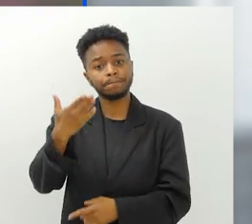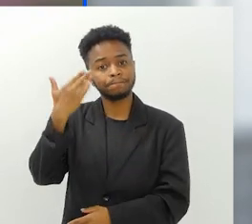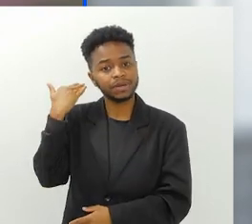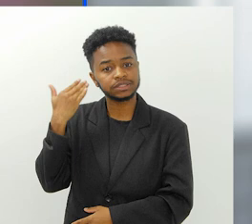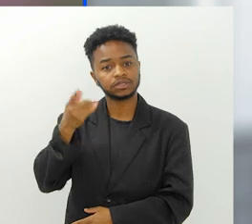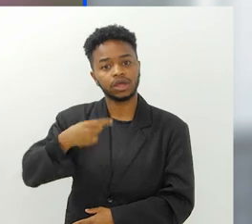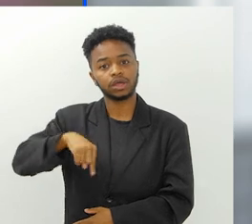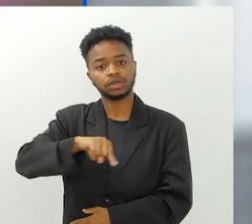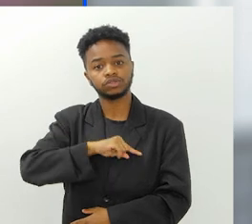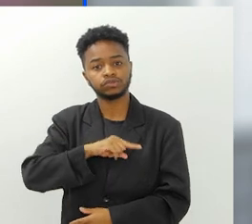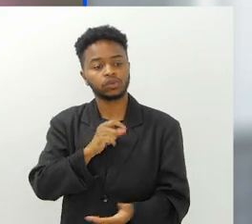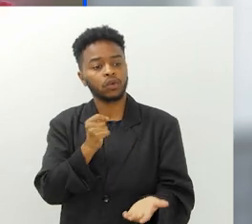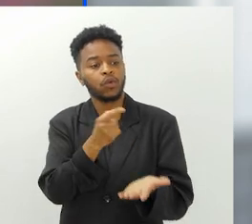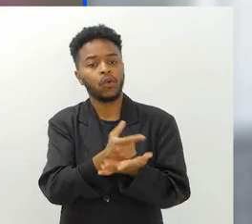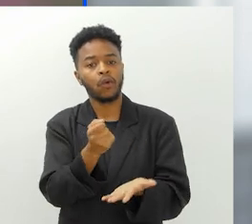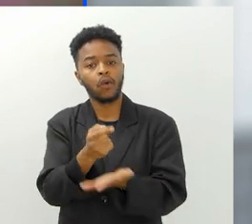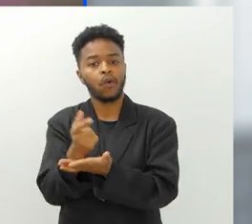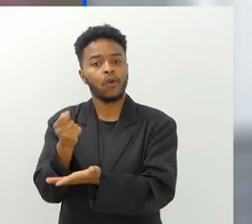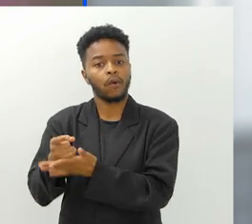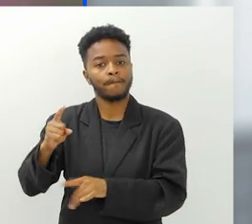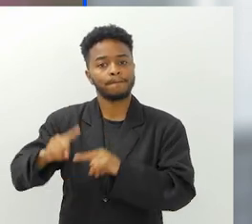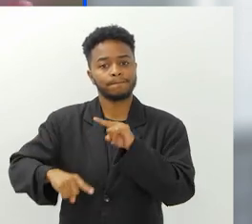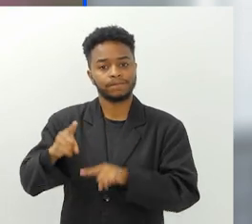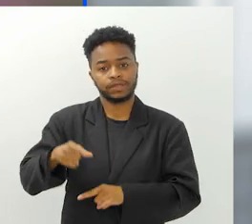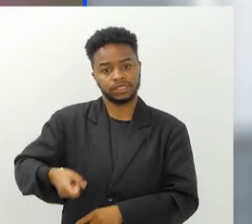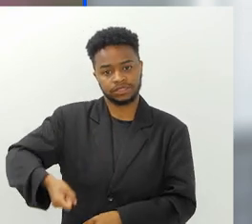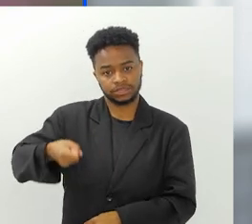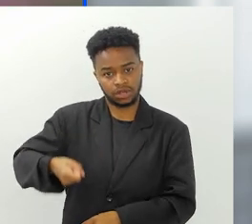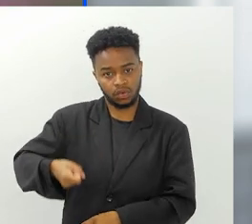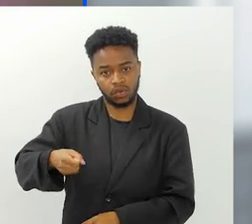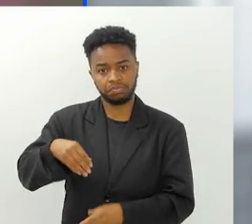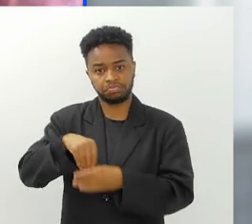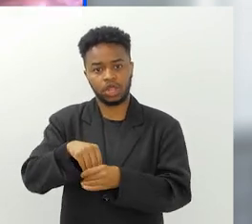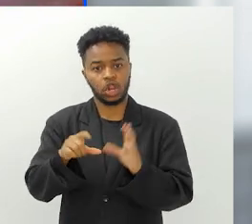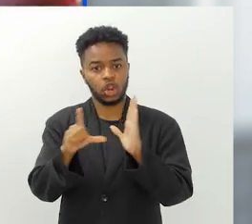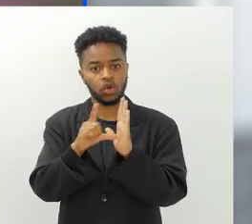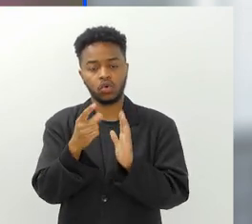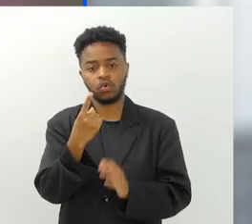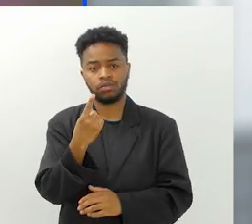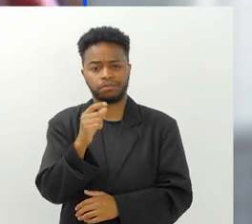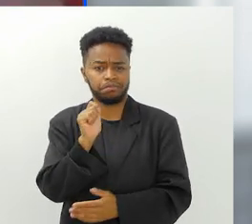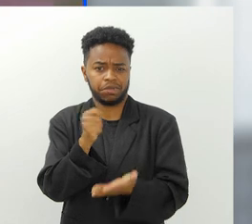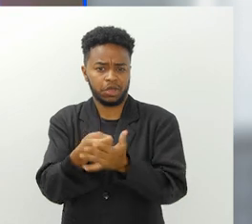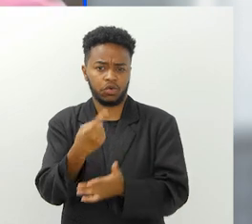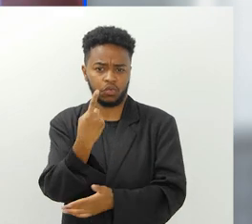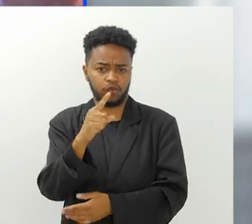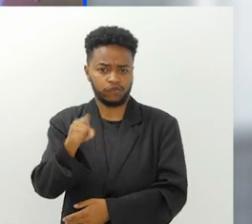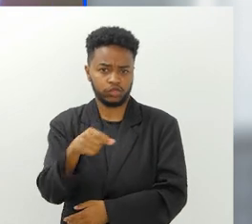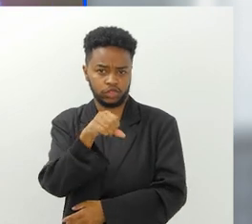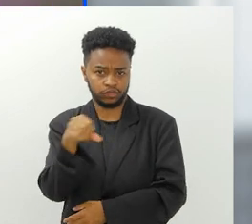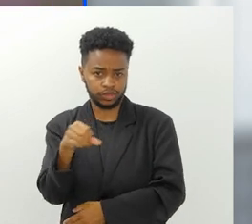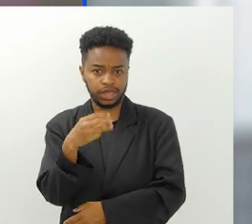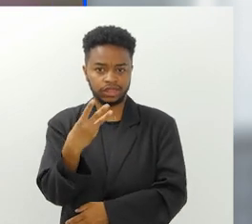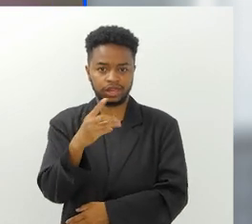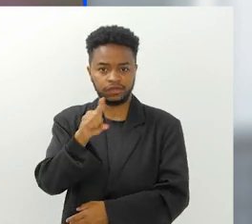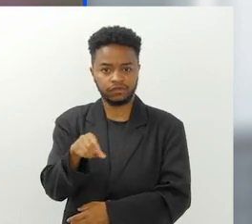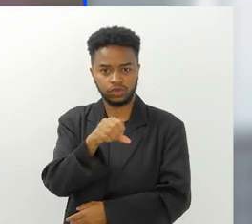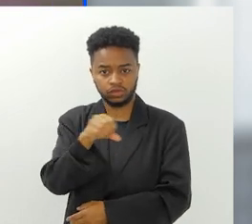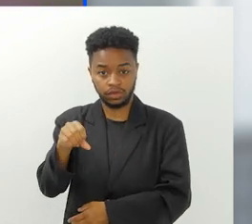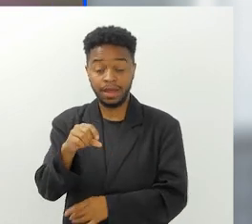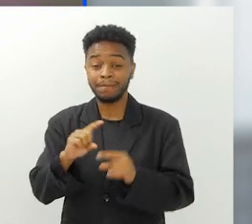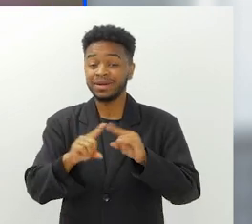antigamente, nós íamos comprar embalagens plásticas nessas lojas de R$,99, R$,99,